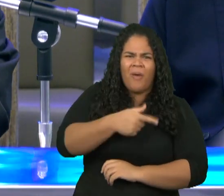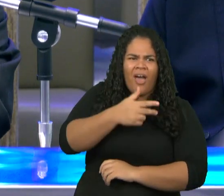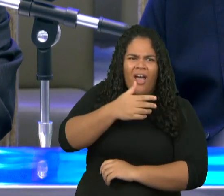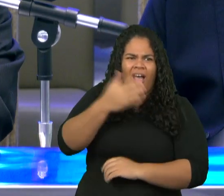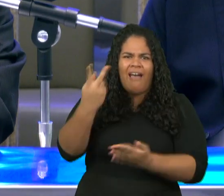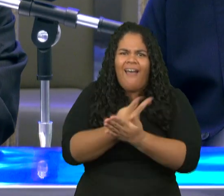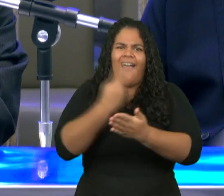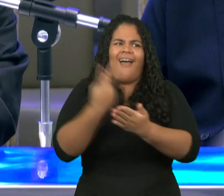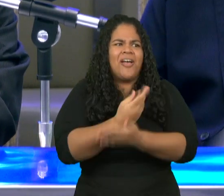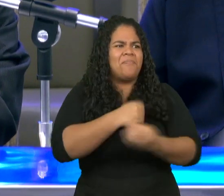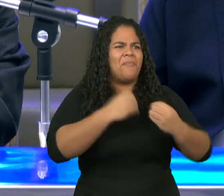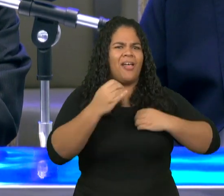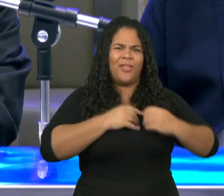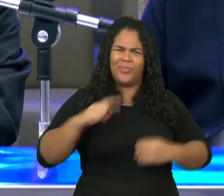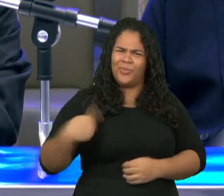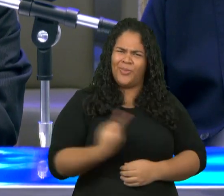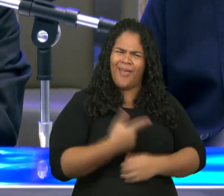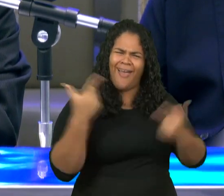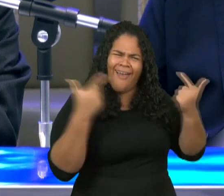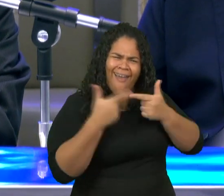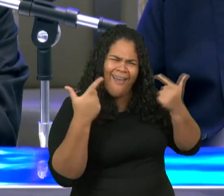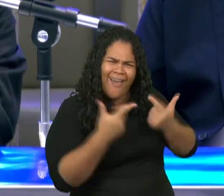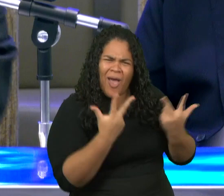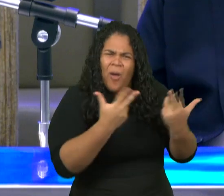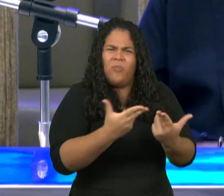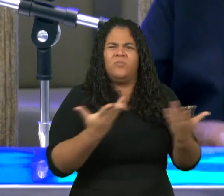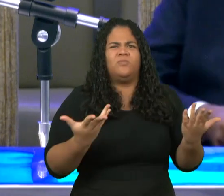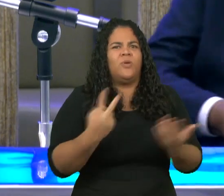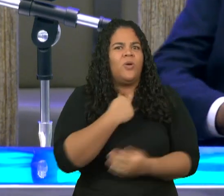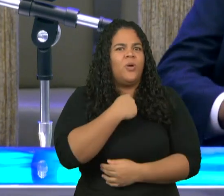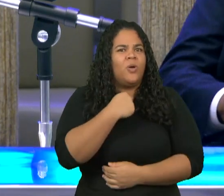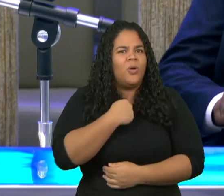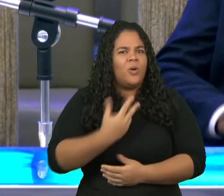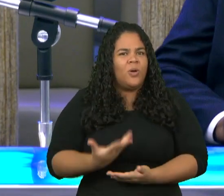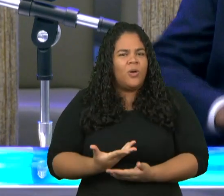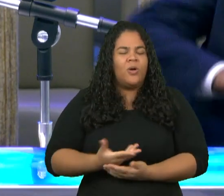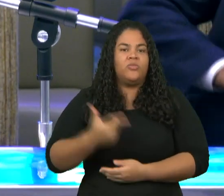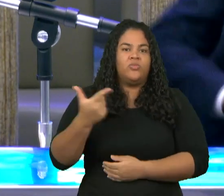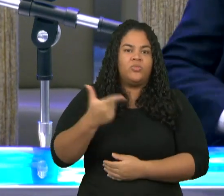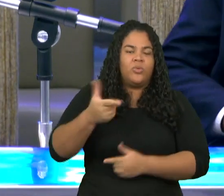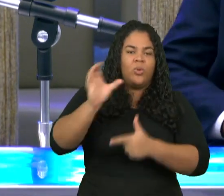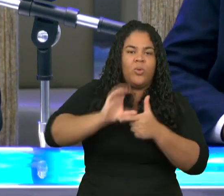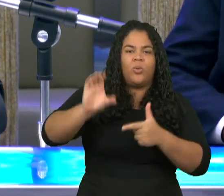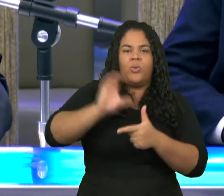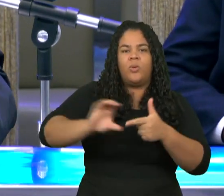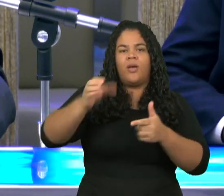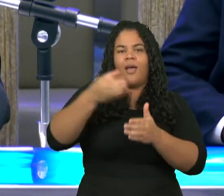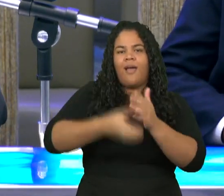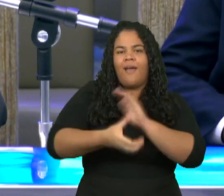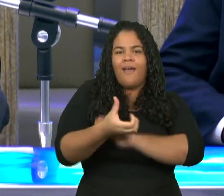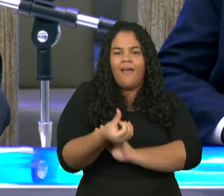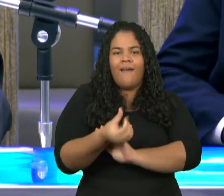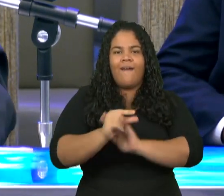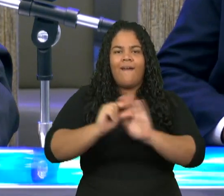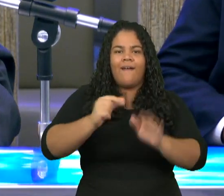que diz primeiro segundo aos coríntios capítulo 6 versículo 14 meus irmãos